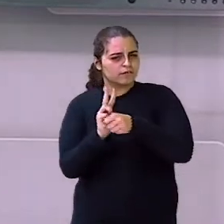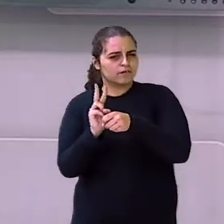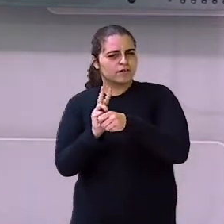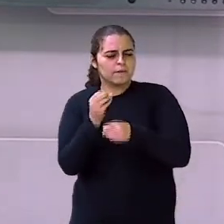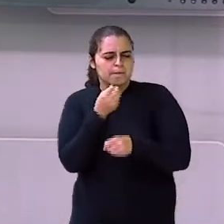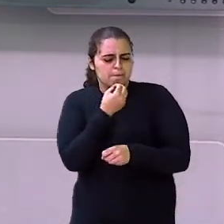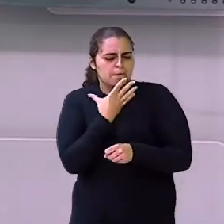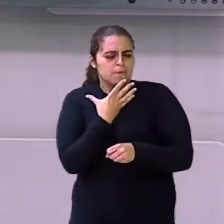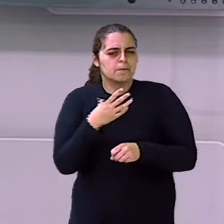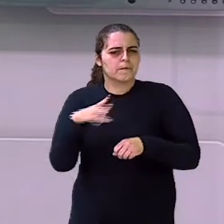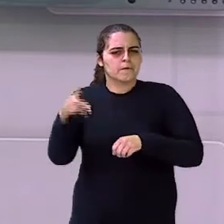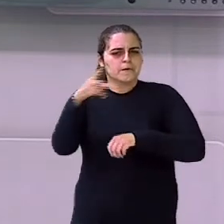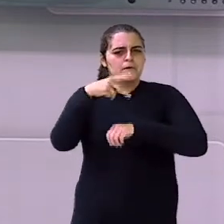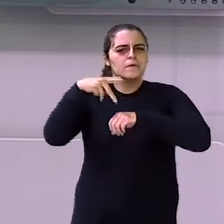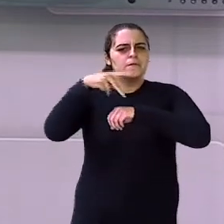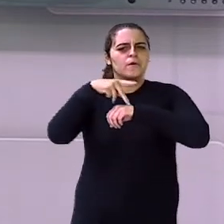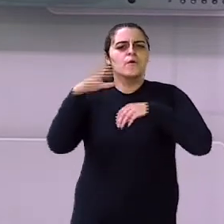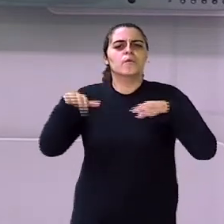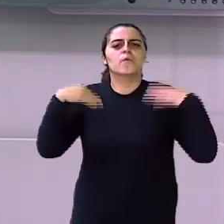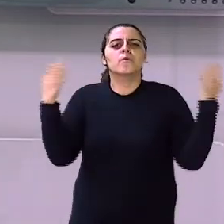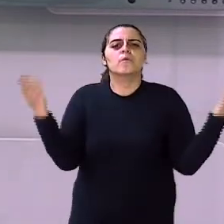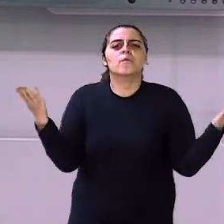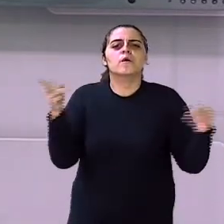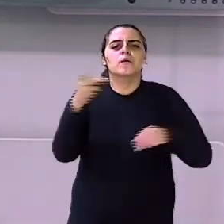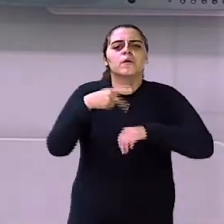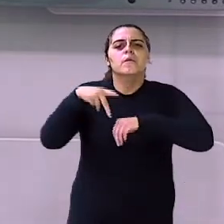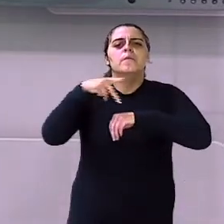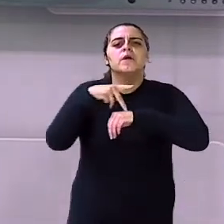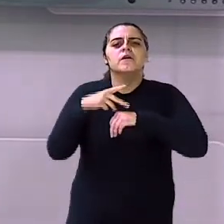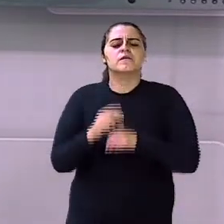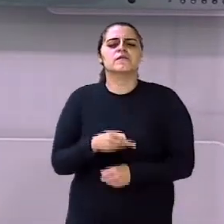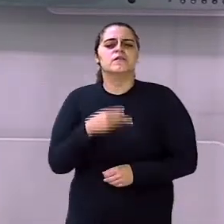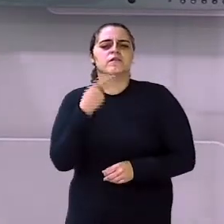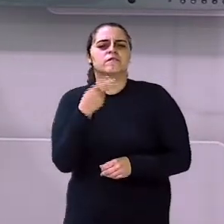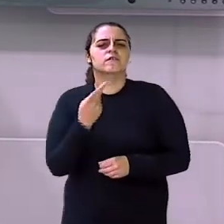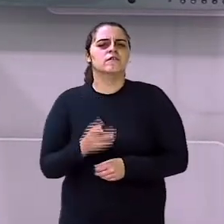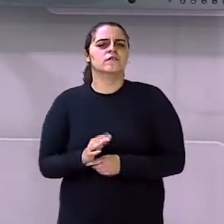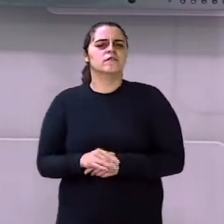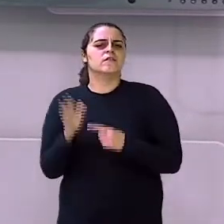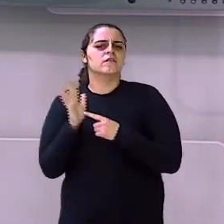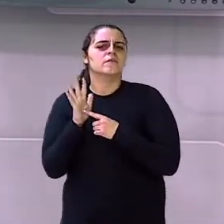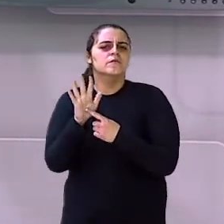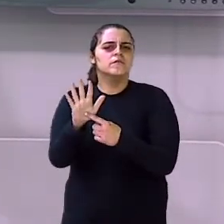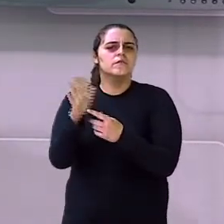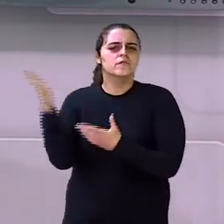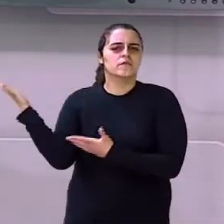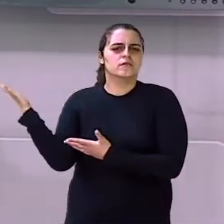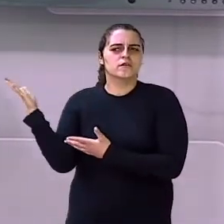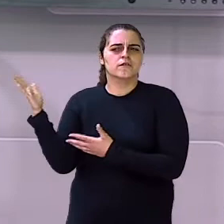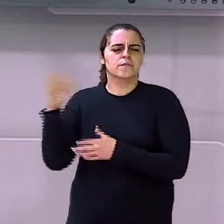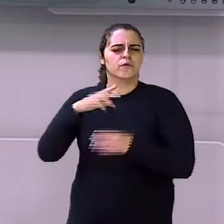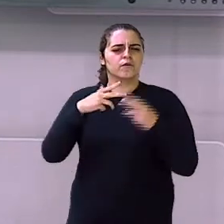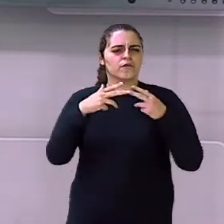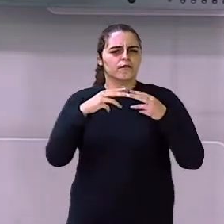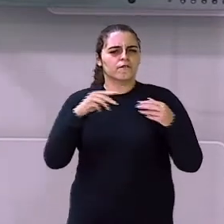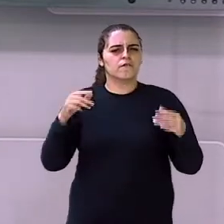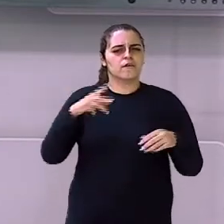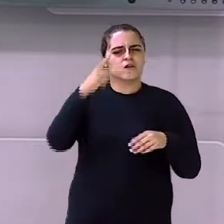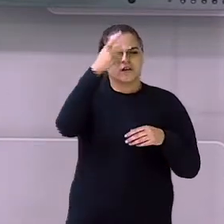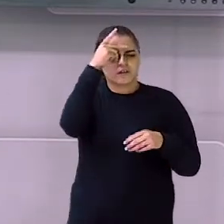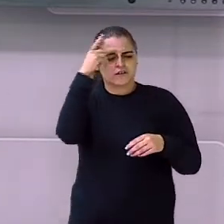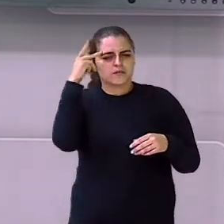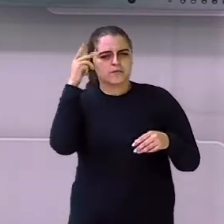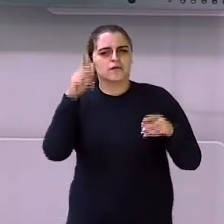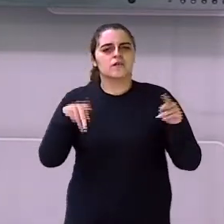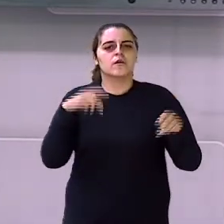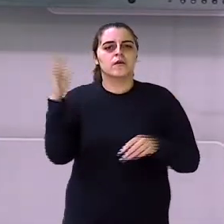Vem desse país Qual é o país que a professora está falando aqui? A gente trouxe aqui, né? Representado por várias pessoas